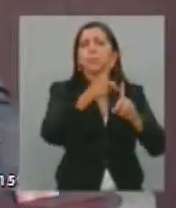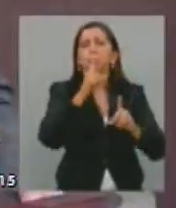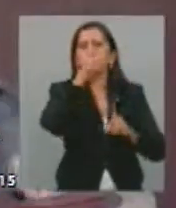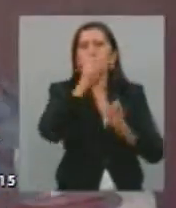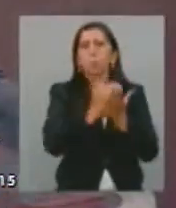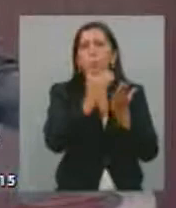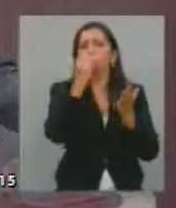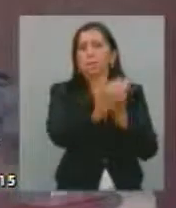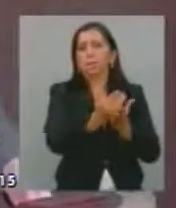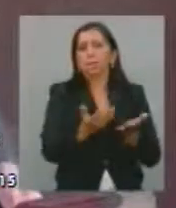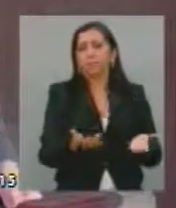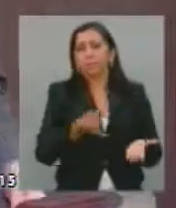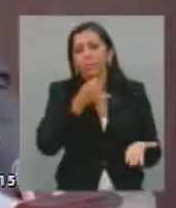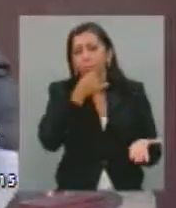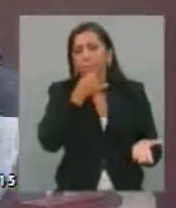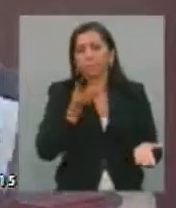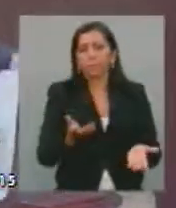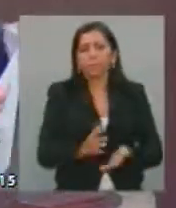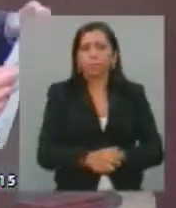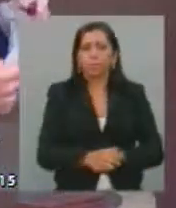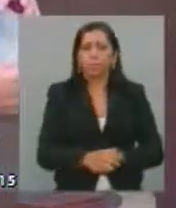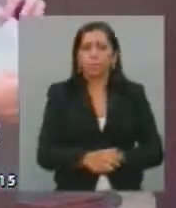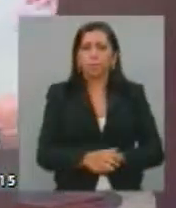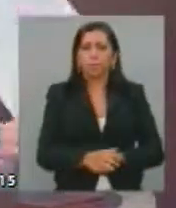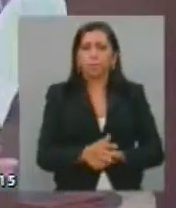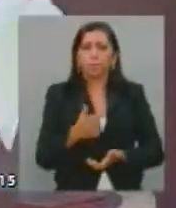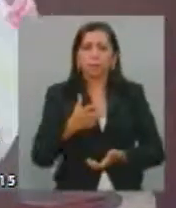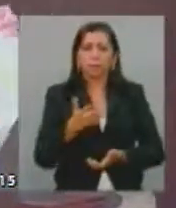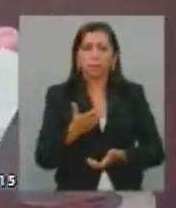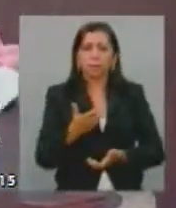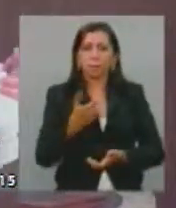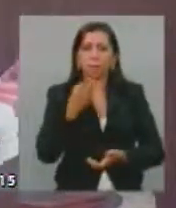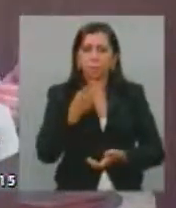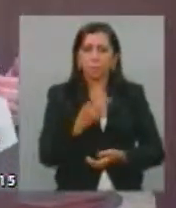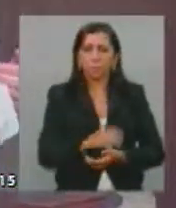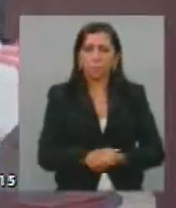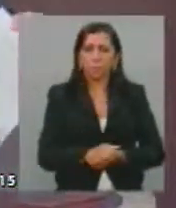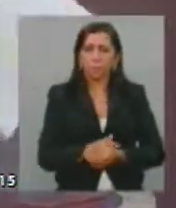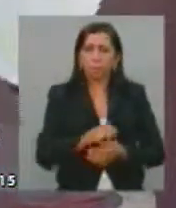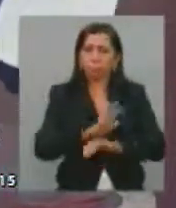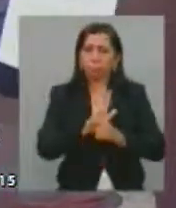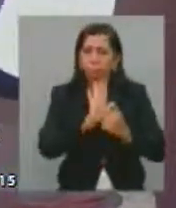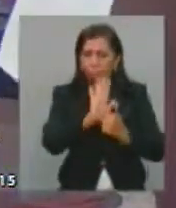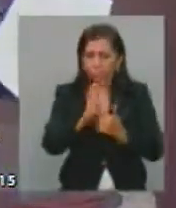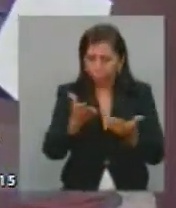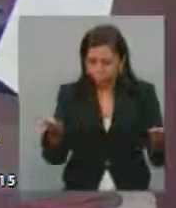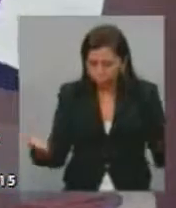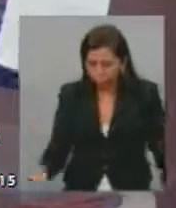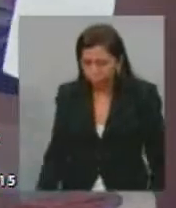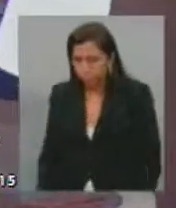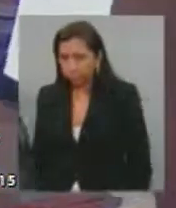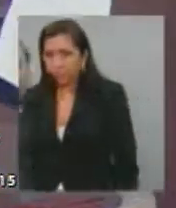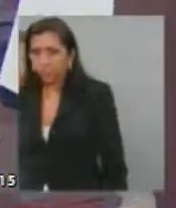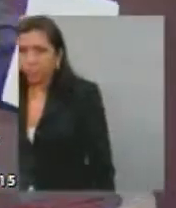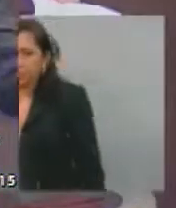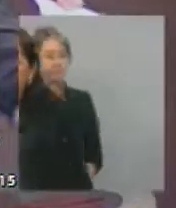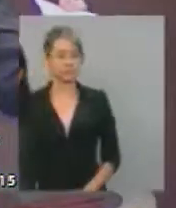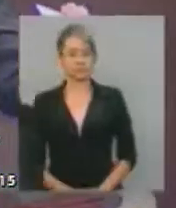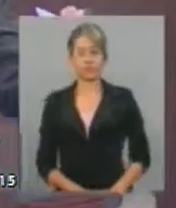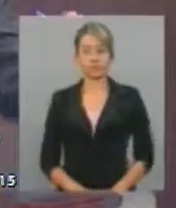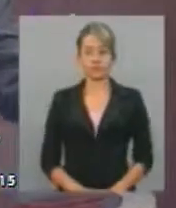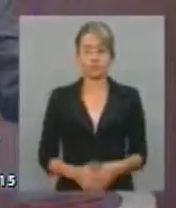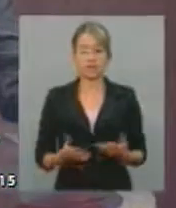-educativas? Infelizmente. No caso, aqui denunciadas, e aqui eu queria, sobretudo, falar à imprensa. Vejam só, a organização dos Estados